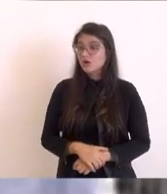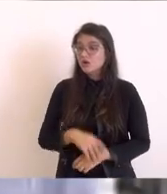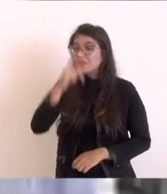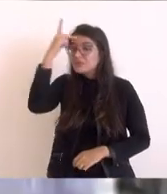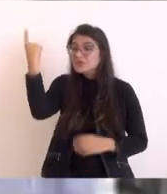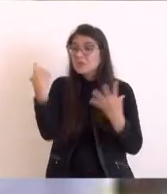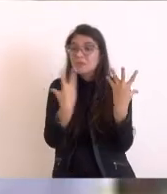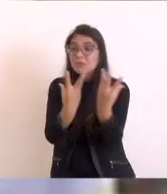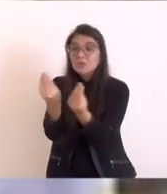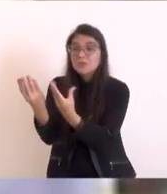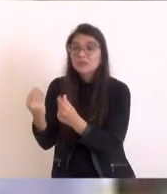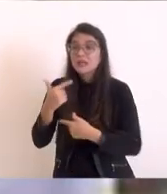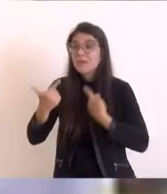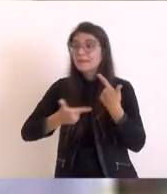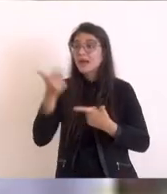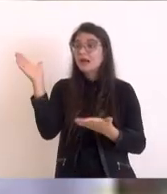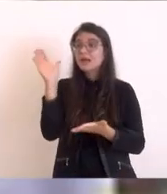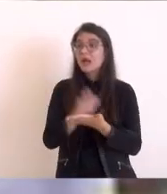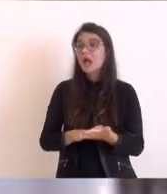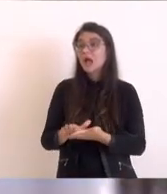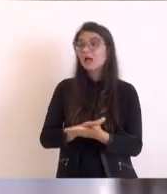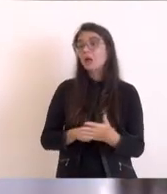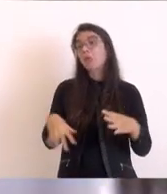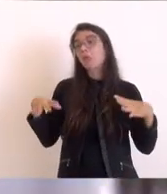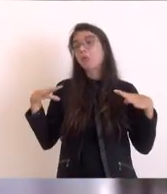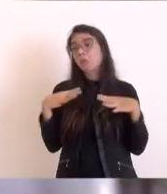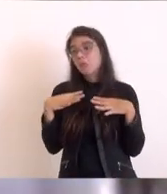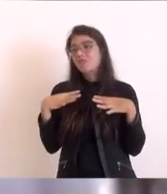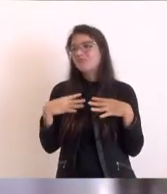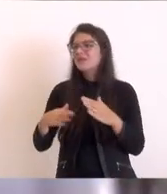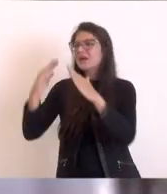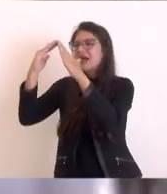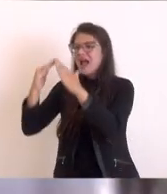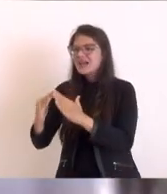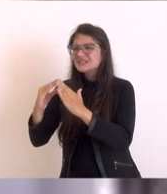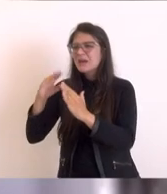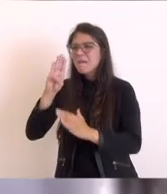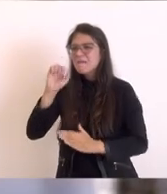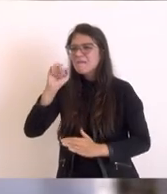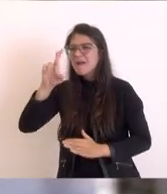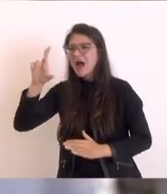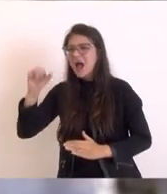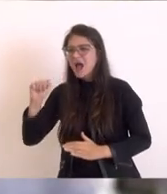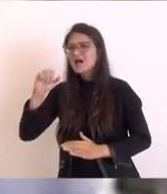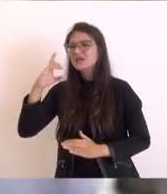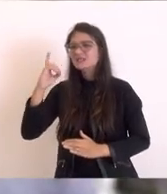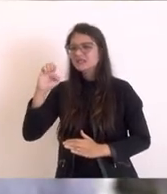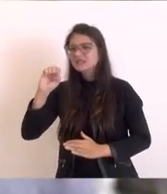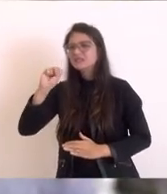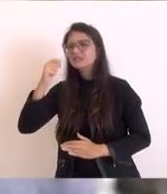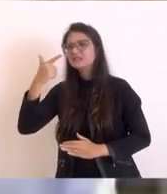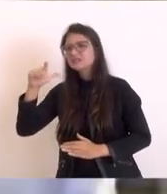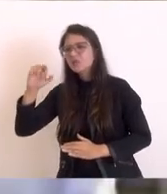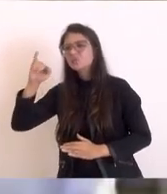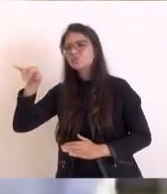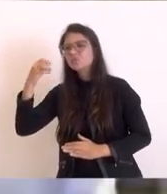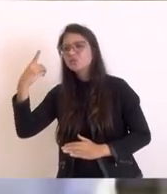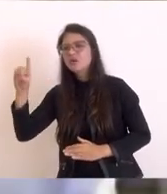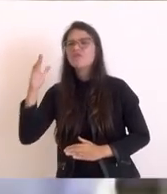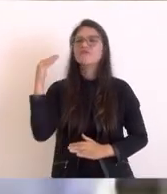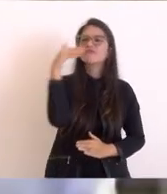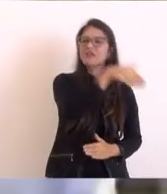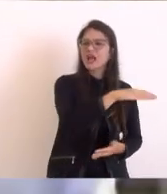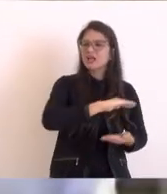Chega a ser revoltante para a gente ver moradores de Barra de São João passar mal e ir para a Rida Azosta infartando ou